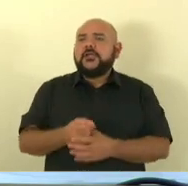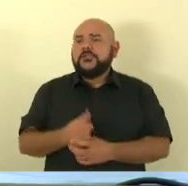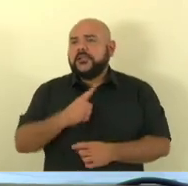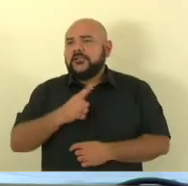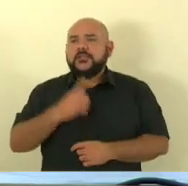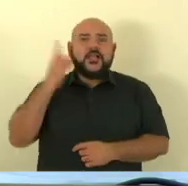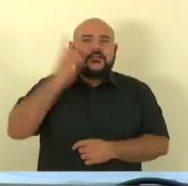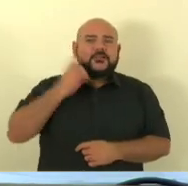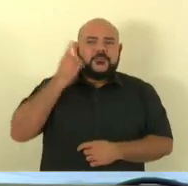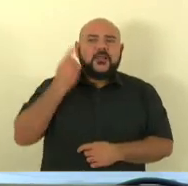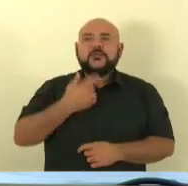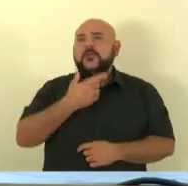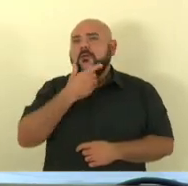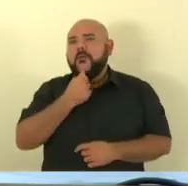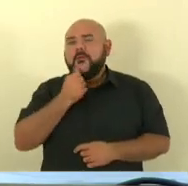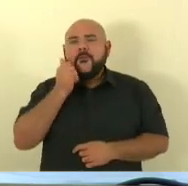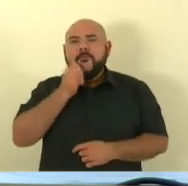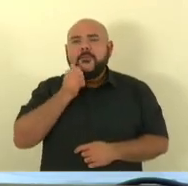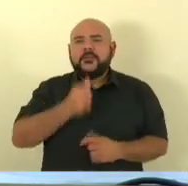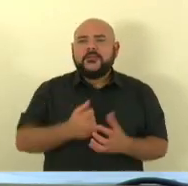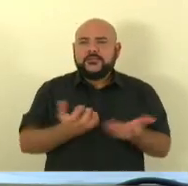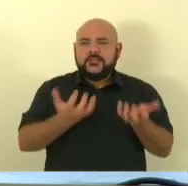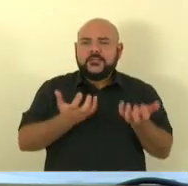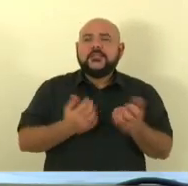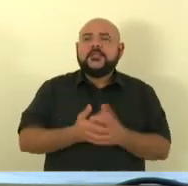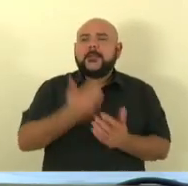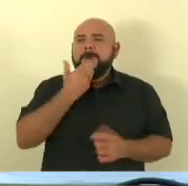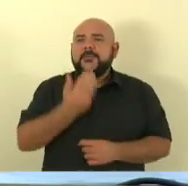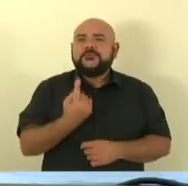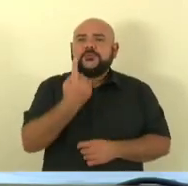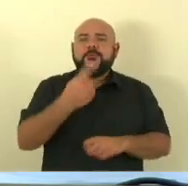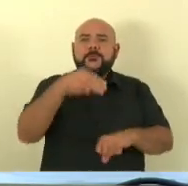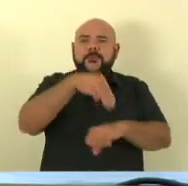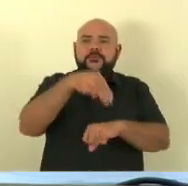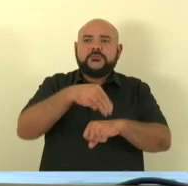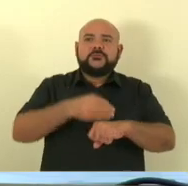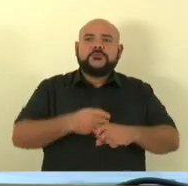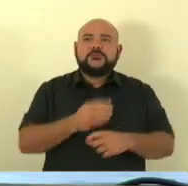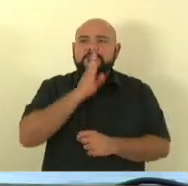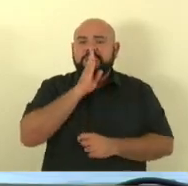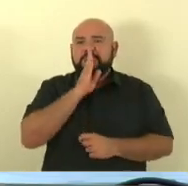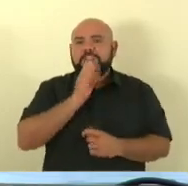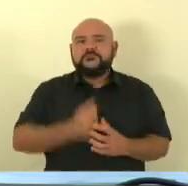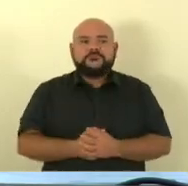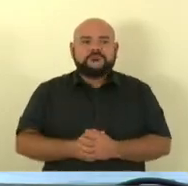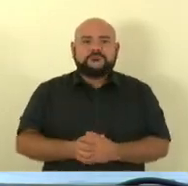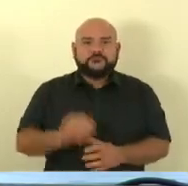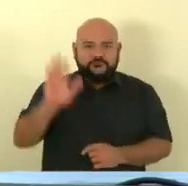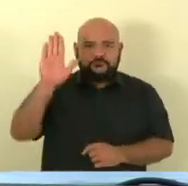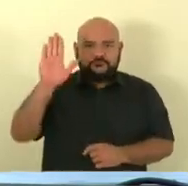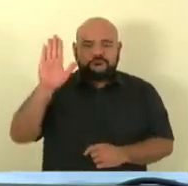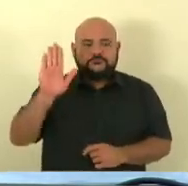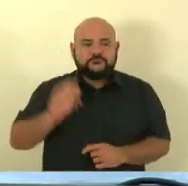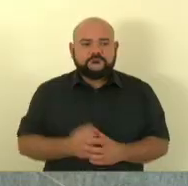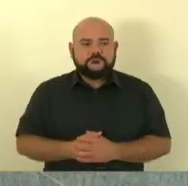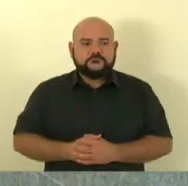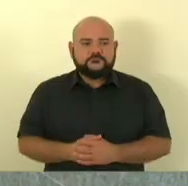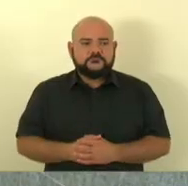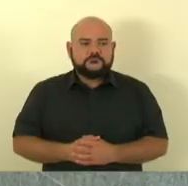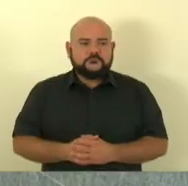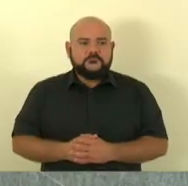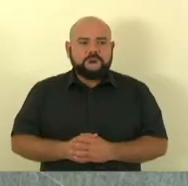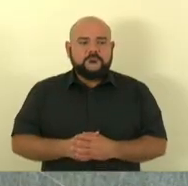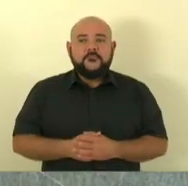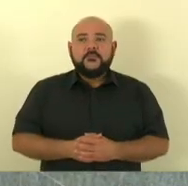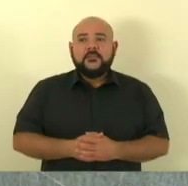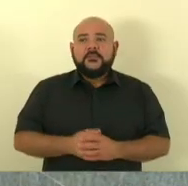deputada deseja fazer aí o pedido do minuto de silêncio. Deputado Coronel Wellington. Senhor presidente, senhoras e senhores deputados,